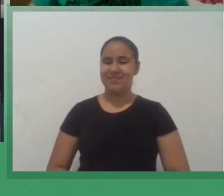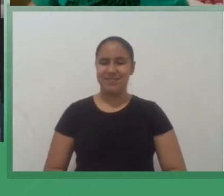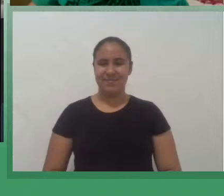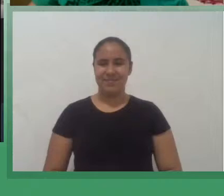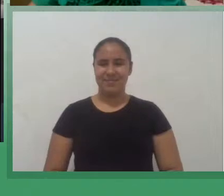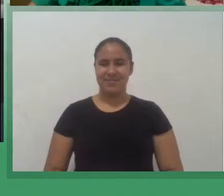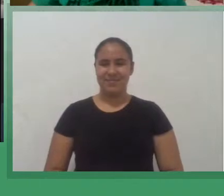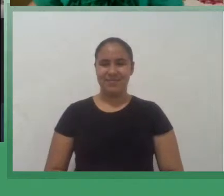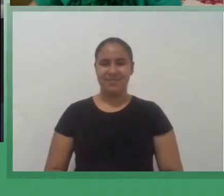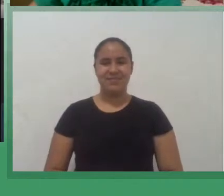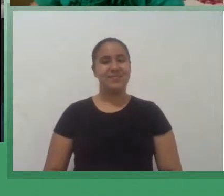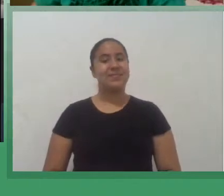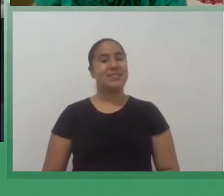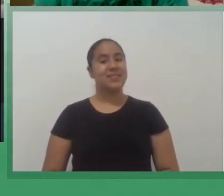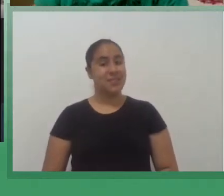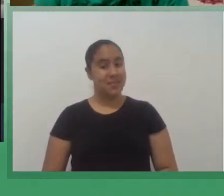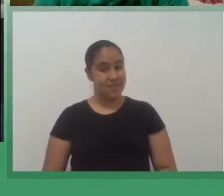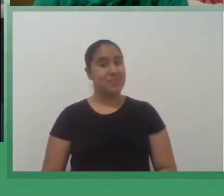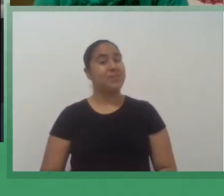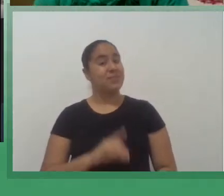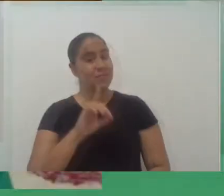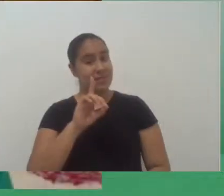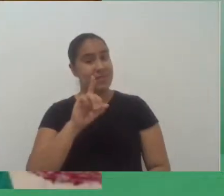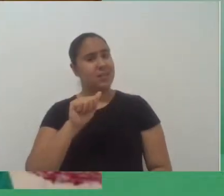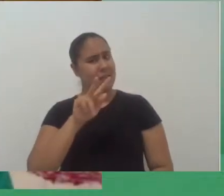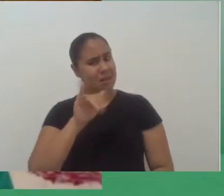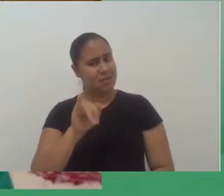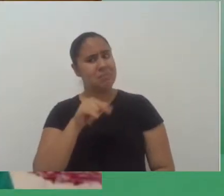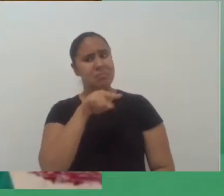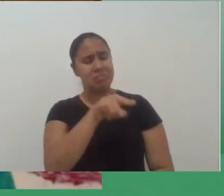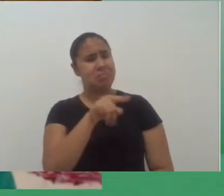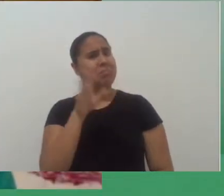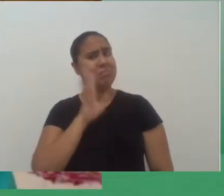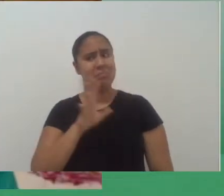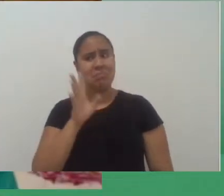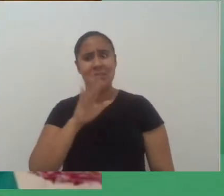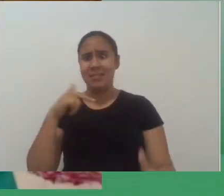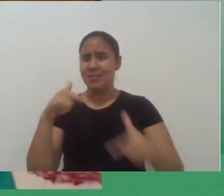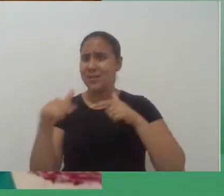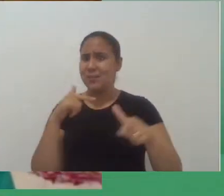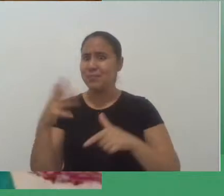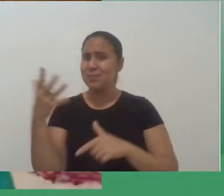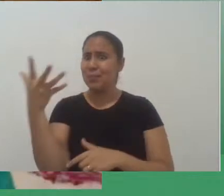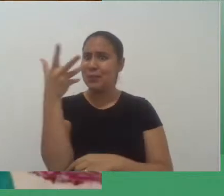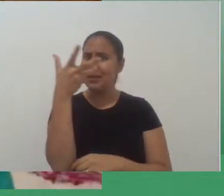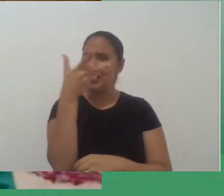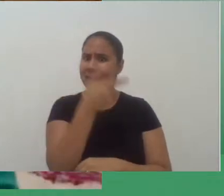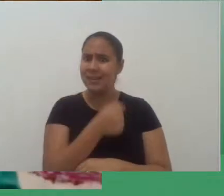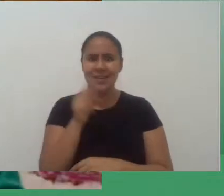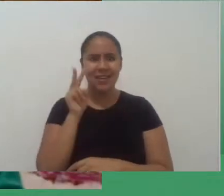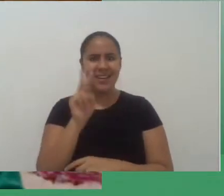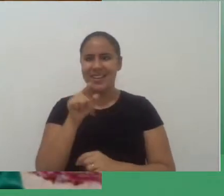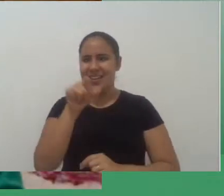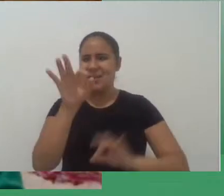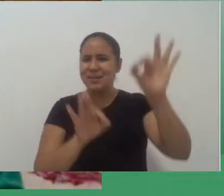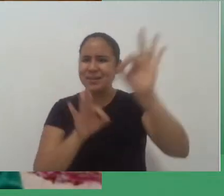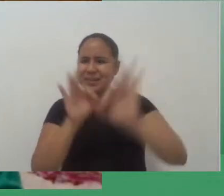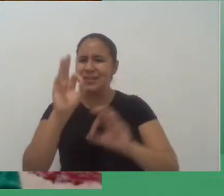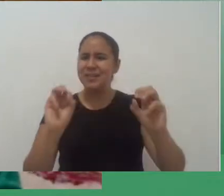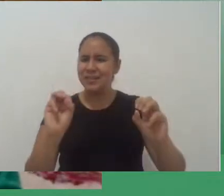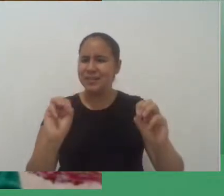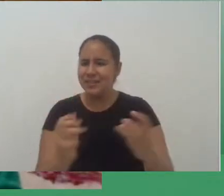ô Davi que trabalho bacana que bonito de se ver os slides o cuidado com os slides